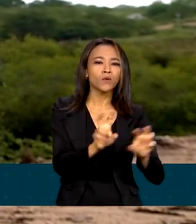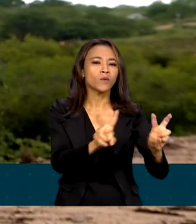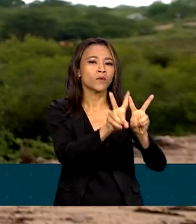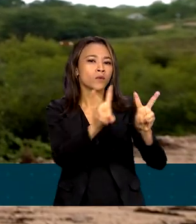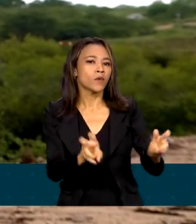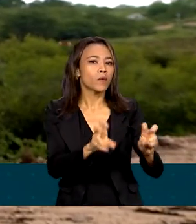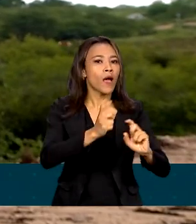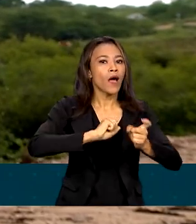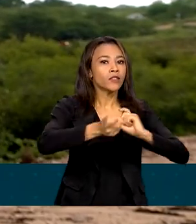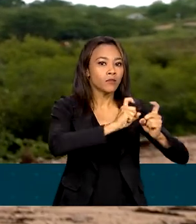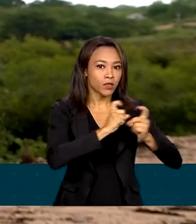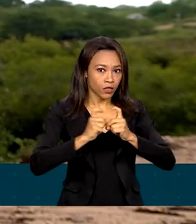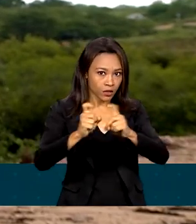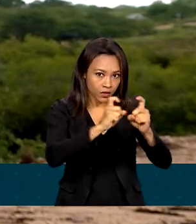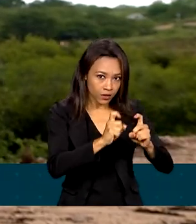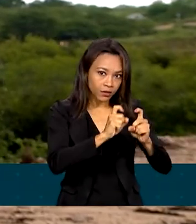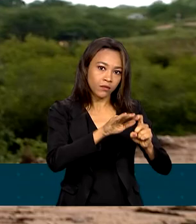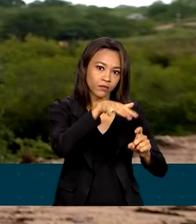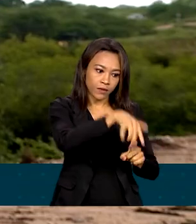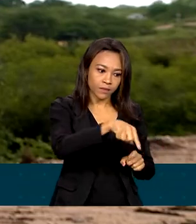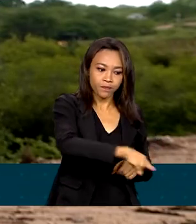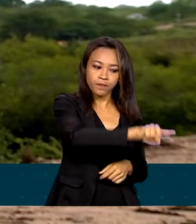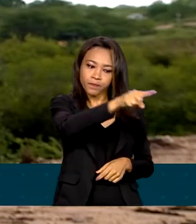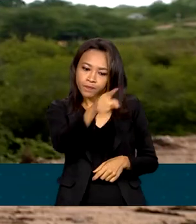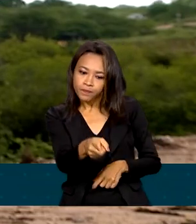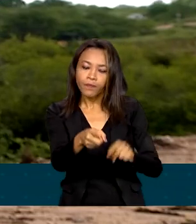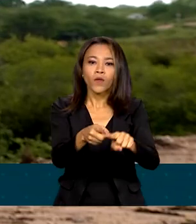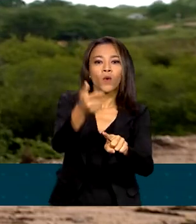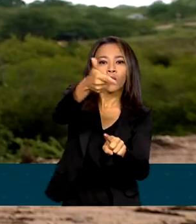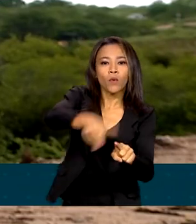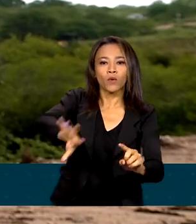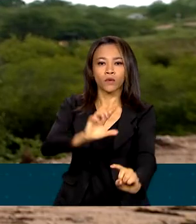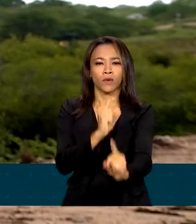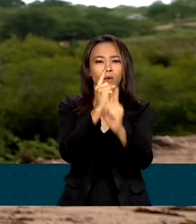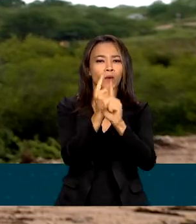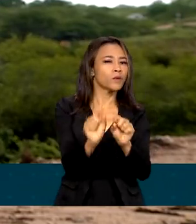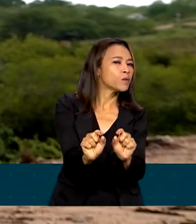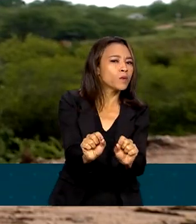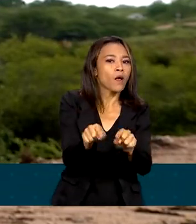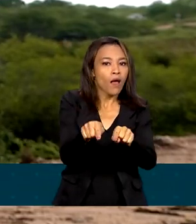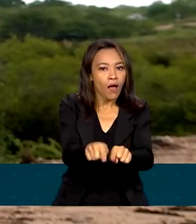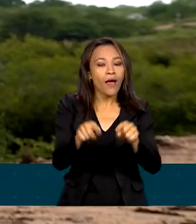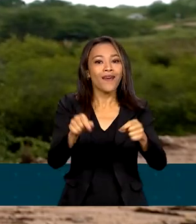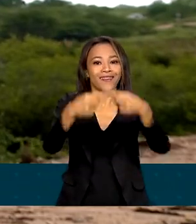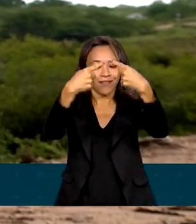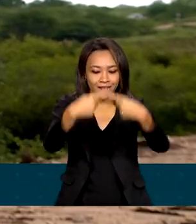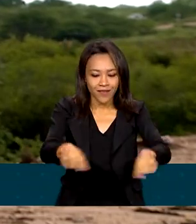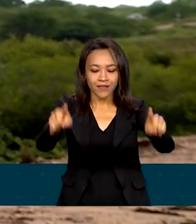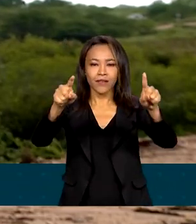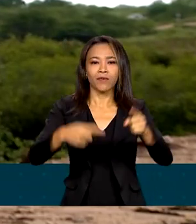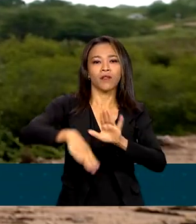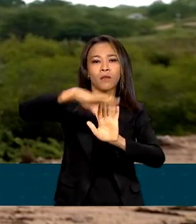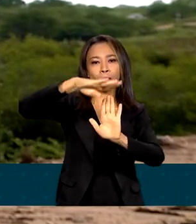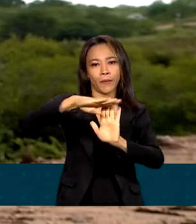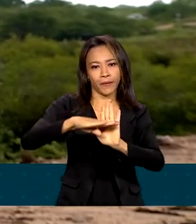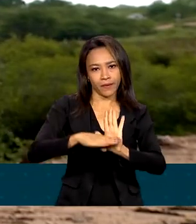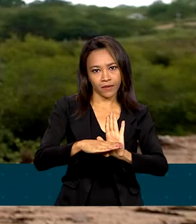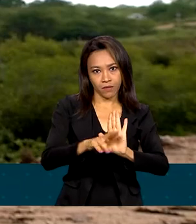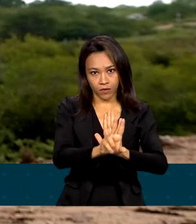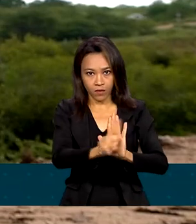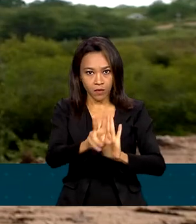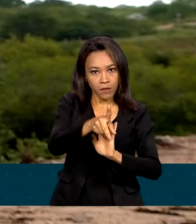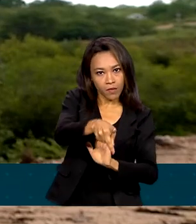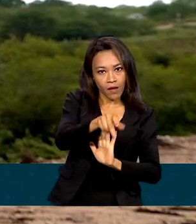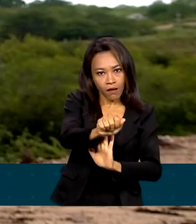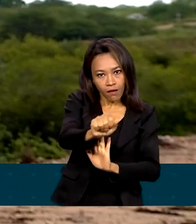administração do arquipélago. Depois, ele participa de uma outra cerimônia, essa cerimônia do relançamento do programa de produção de